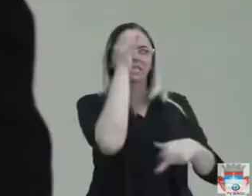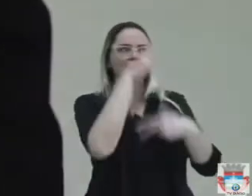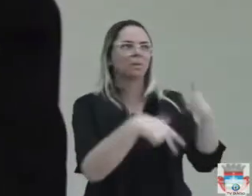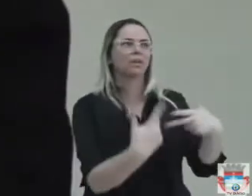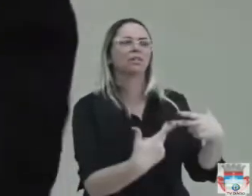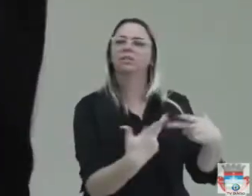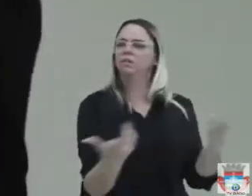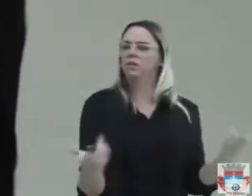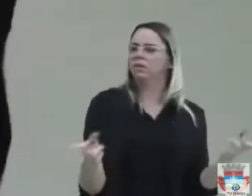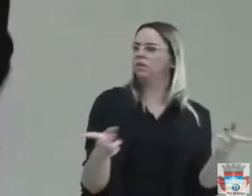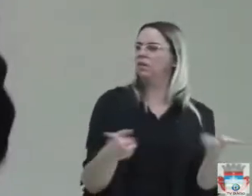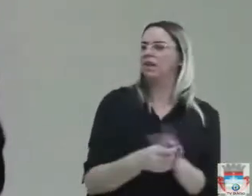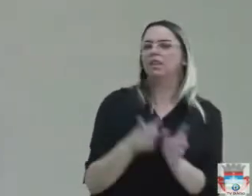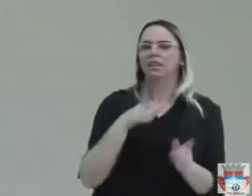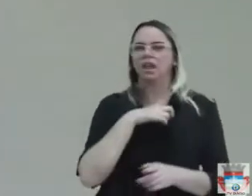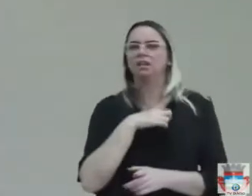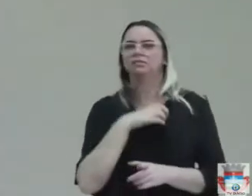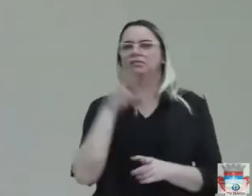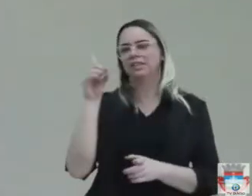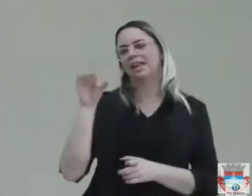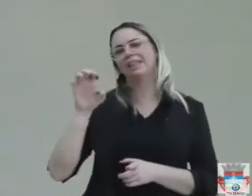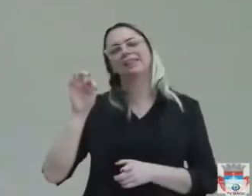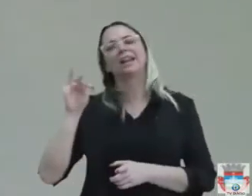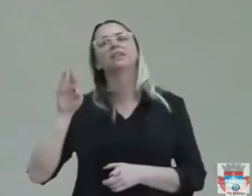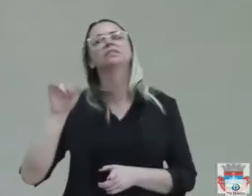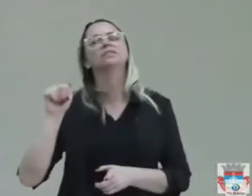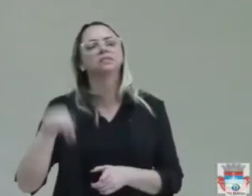aqui na Uno e o detrante dentro da cidade?